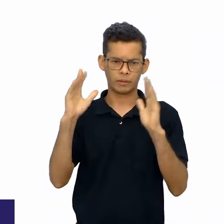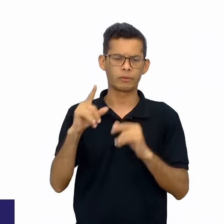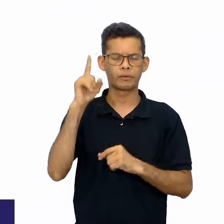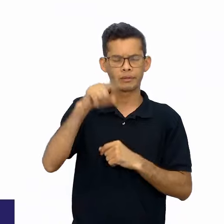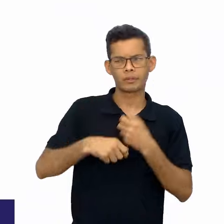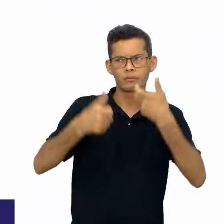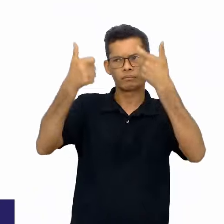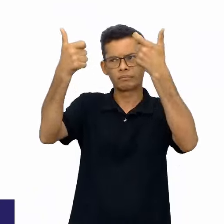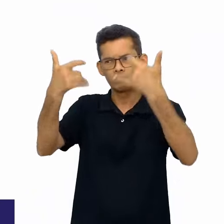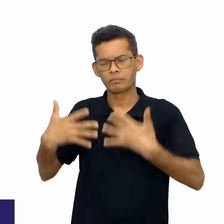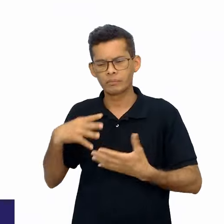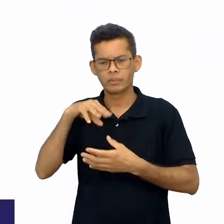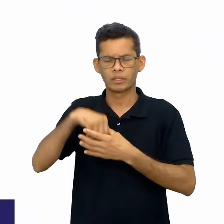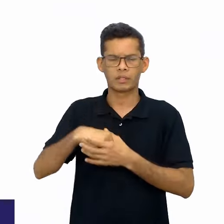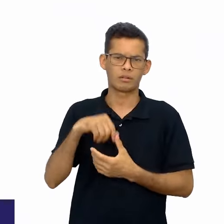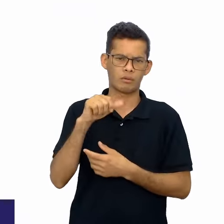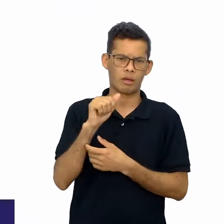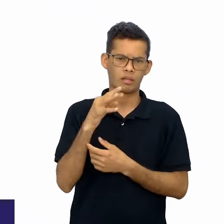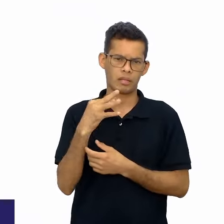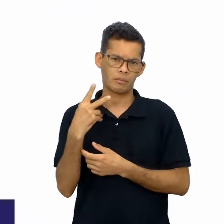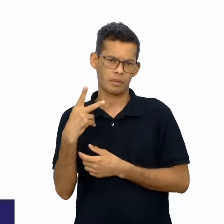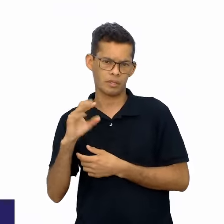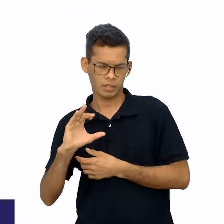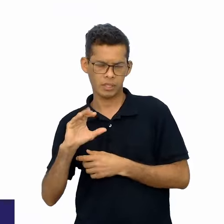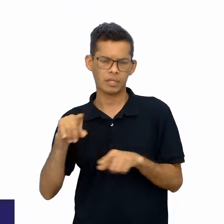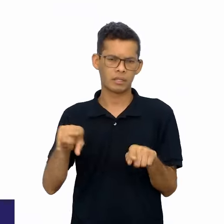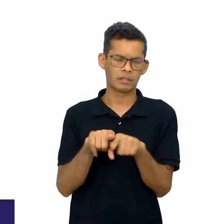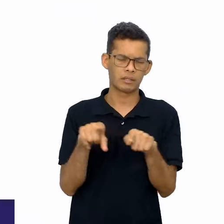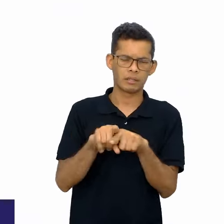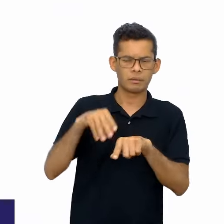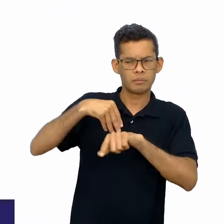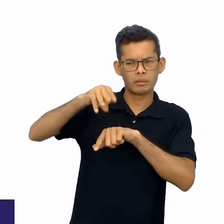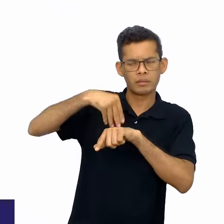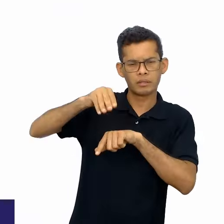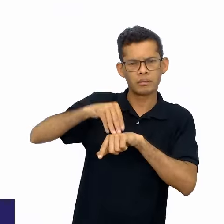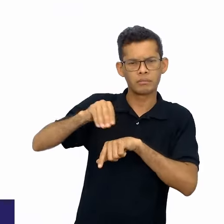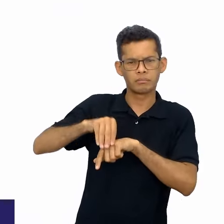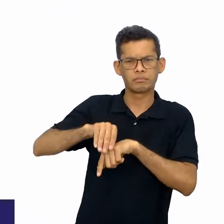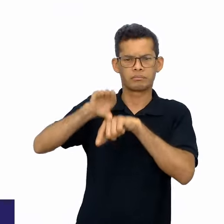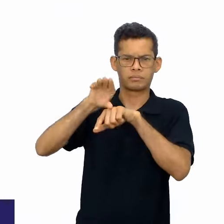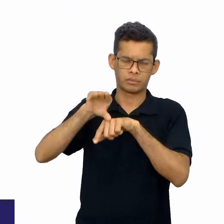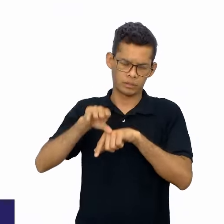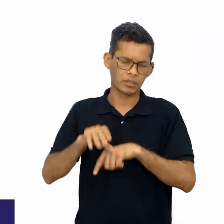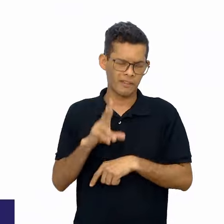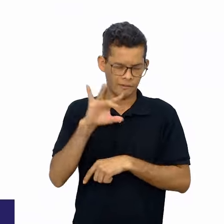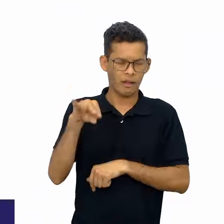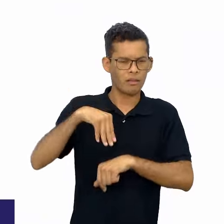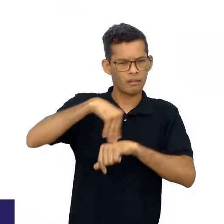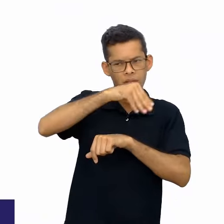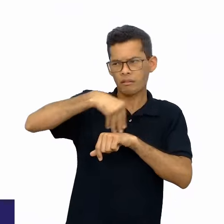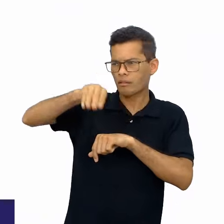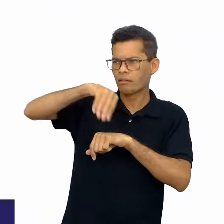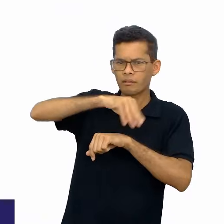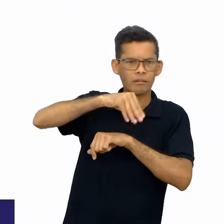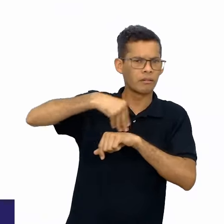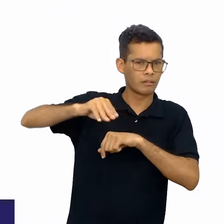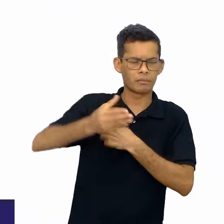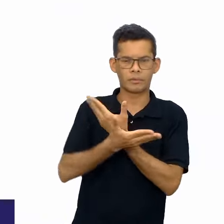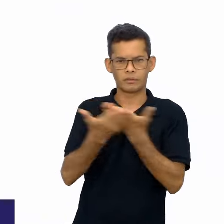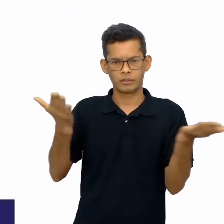da TTC e das pílulas. Então, daremos também aqui para vocês algumas sugestões para esse